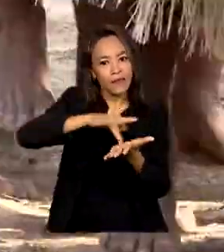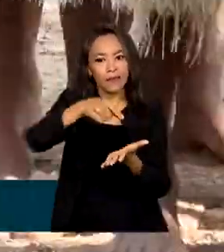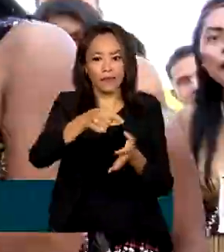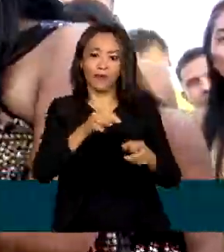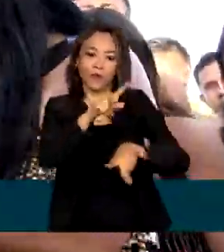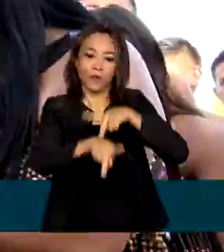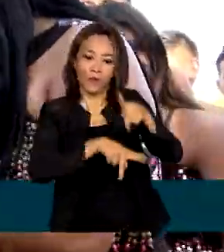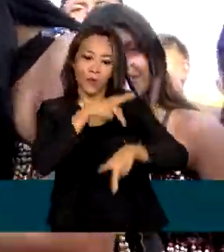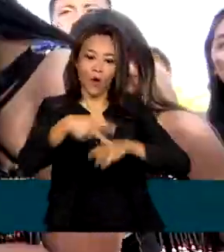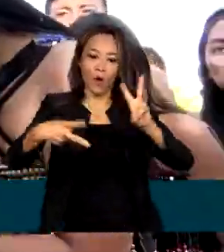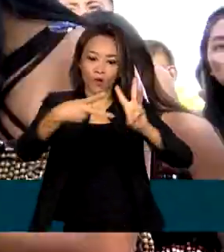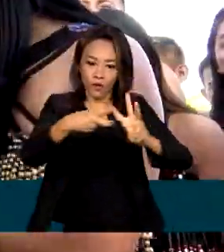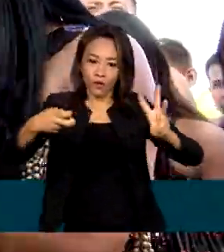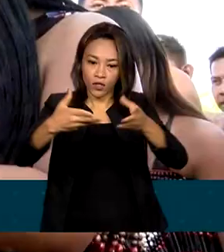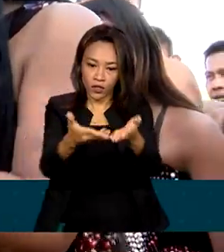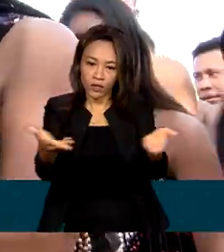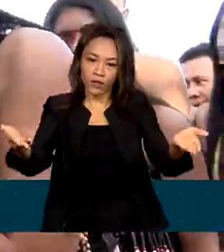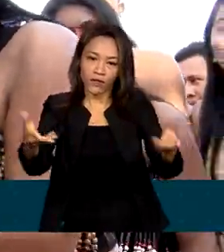da região.